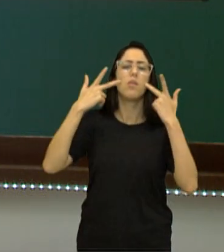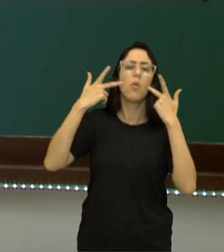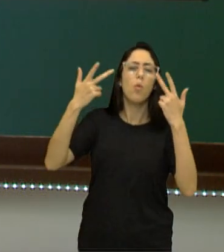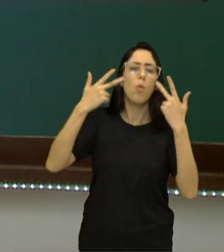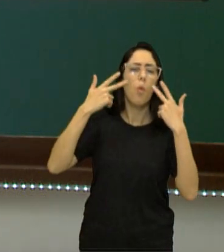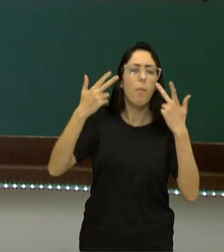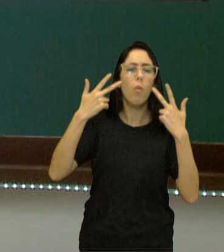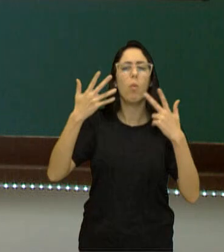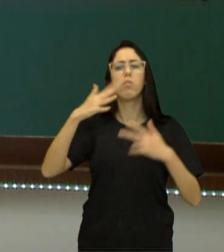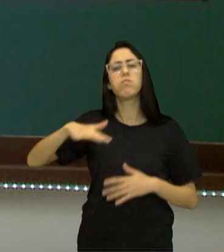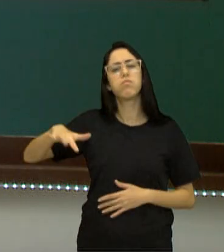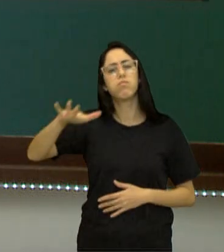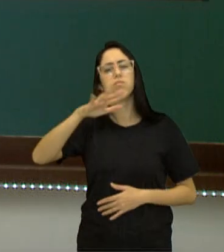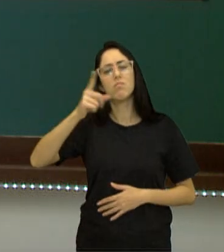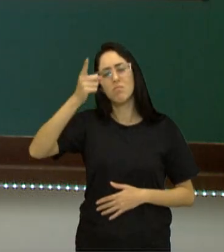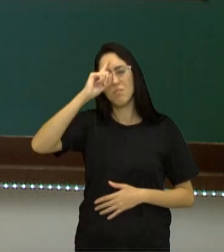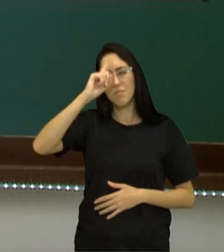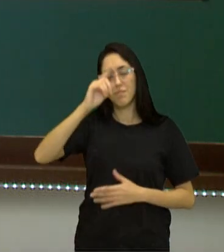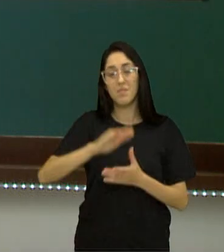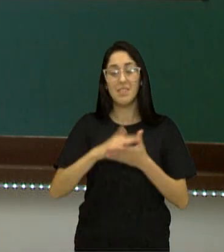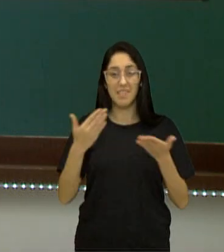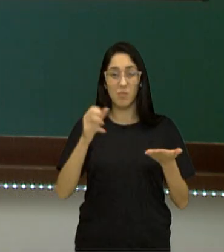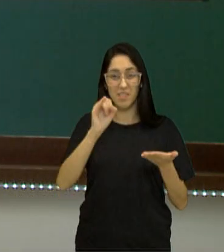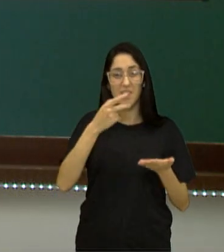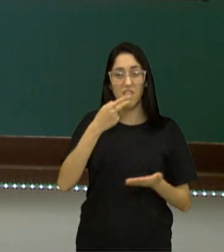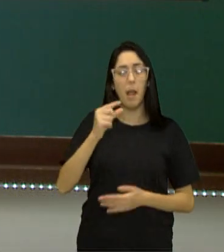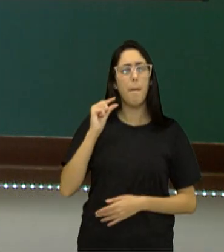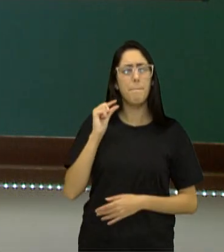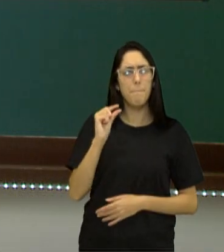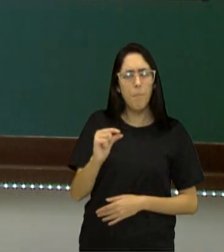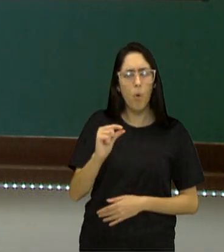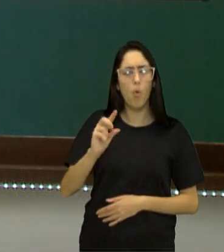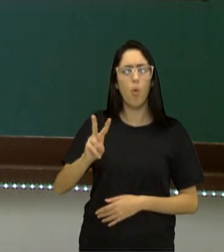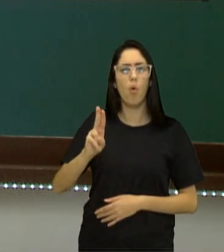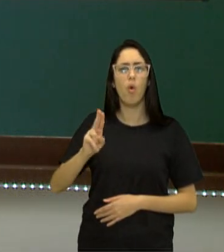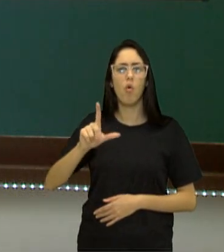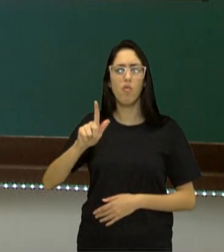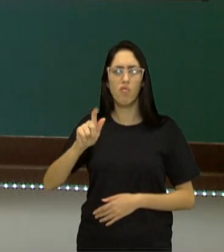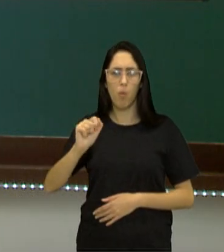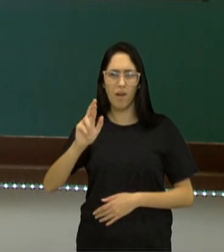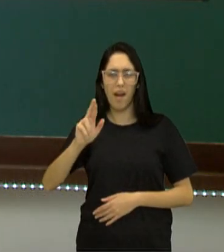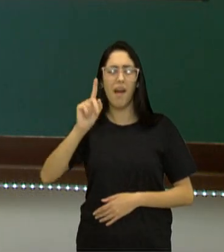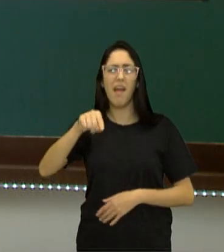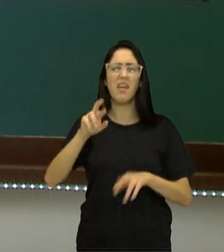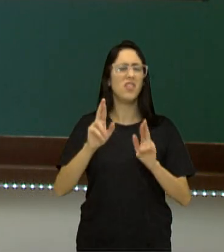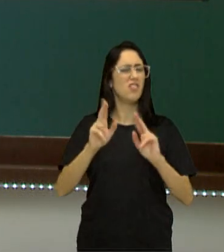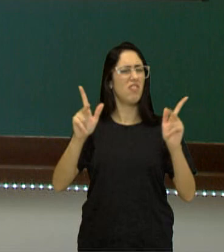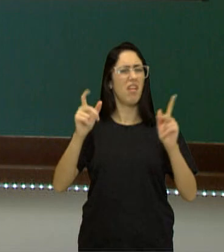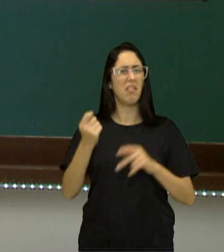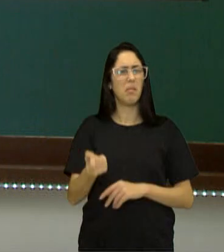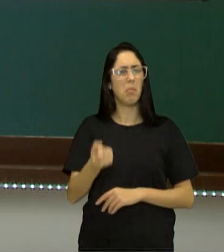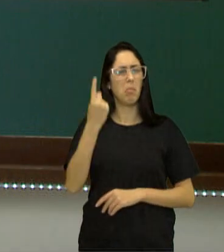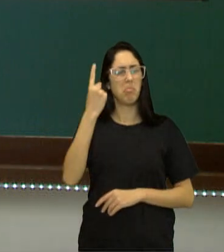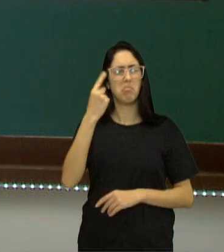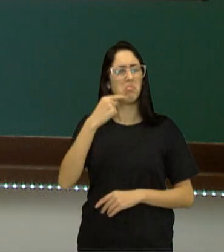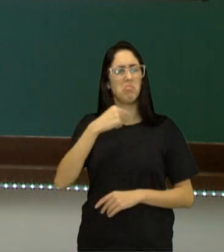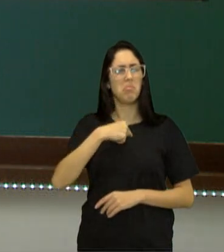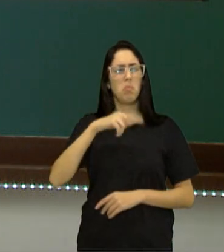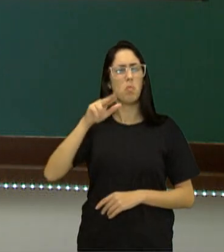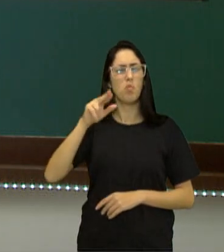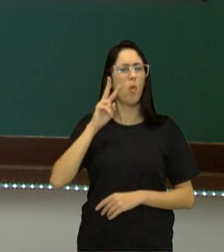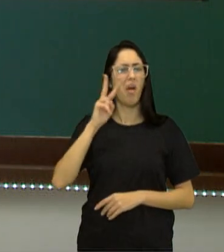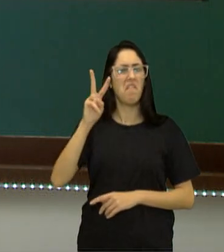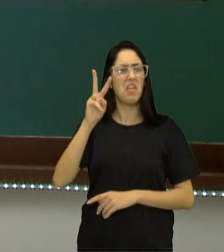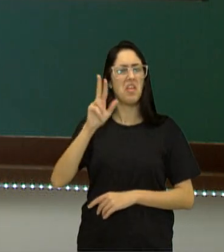pouco vulgares são matérias que não são comuns, são matérias diferentes, que não são encontradas normalmente.